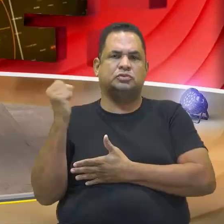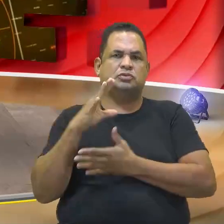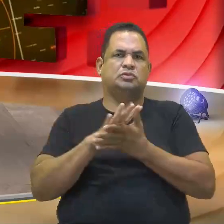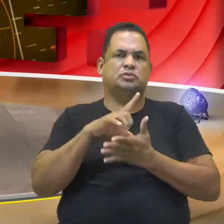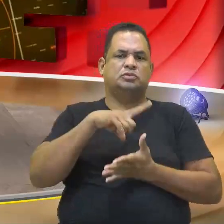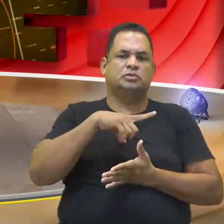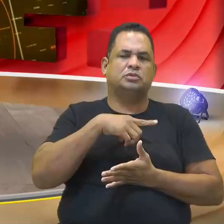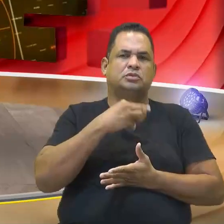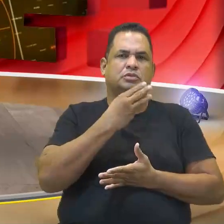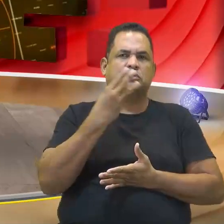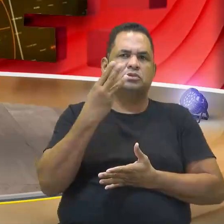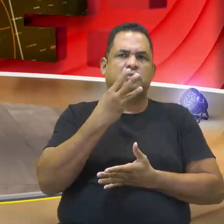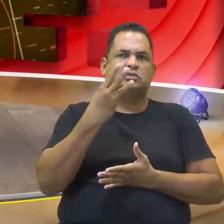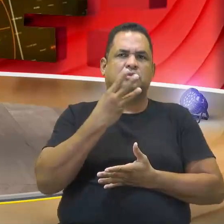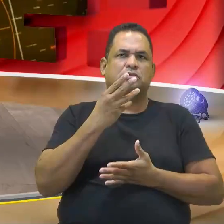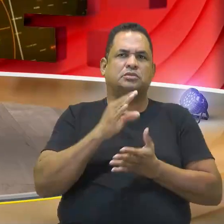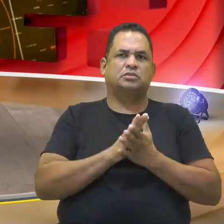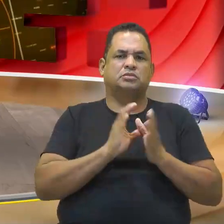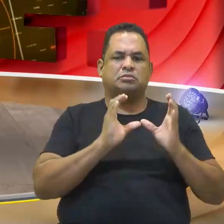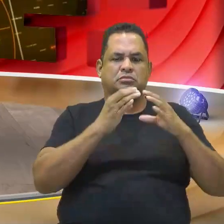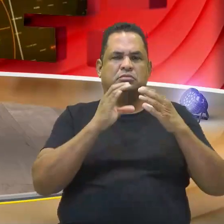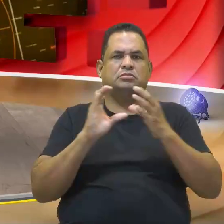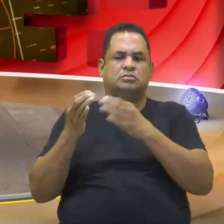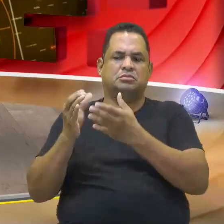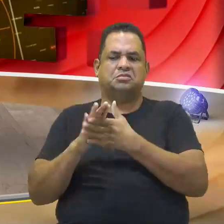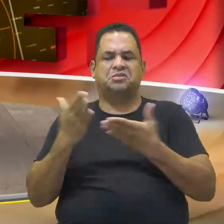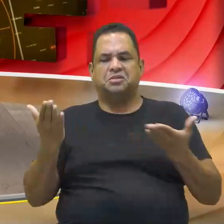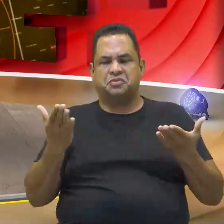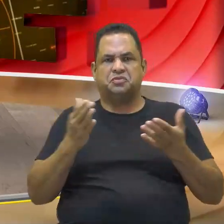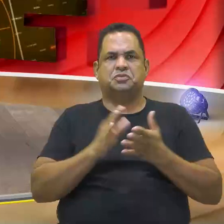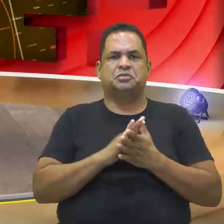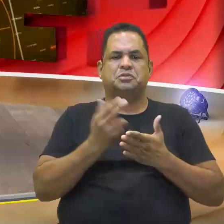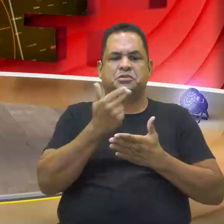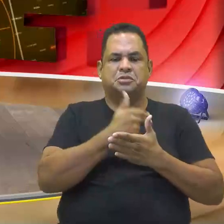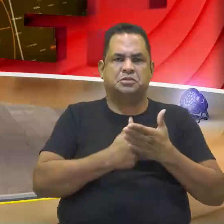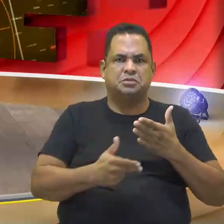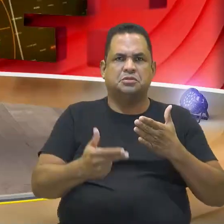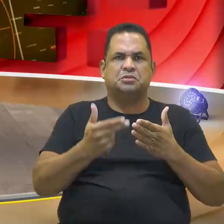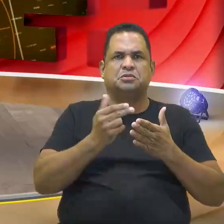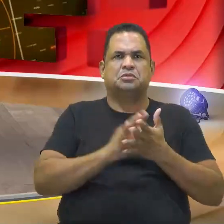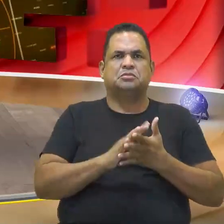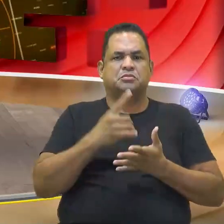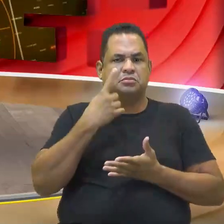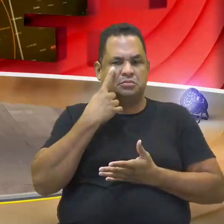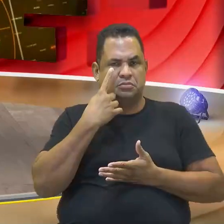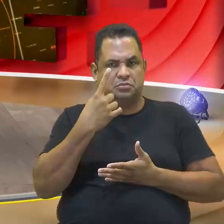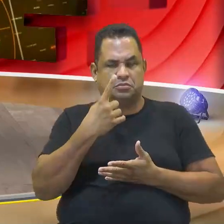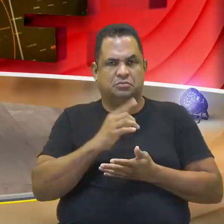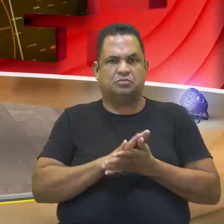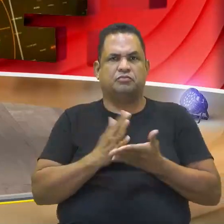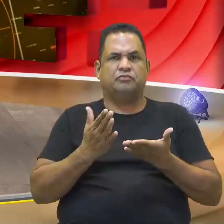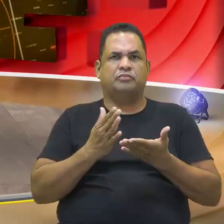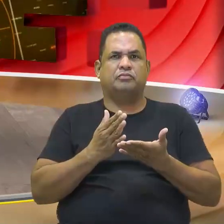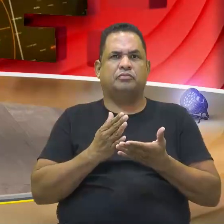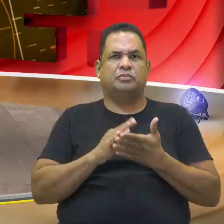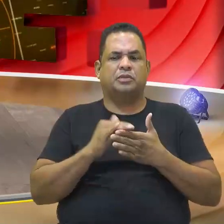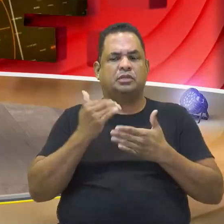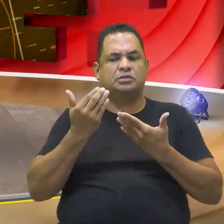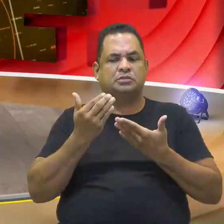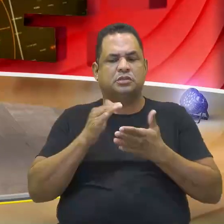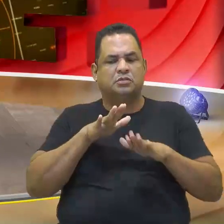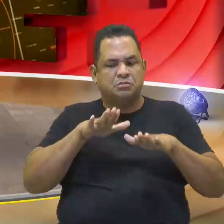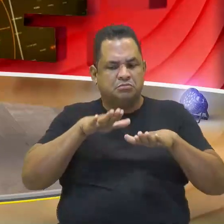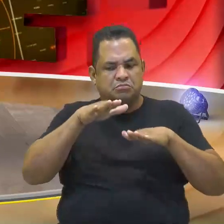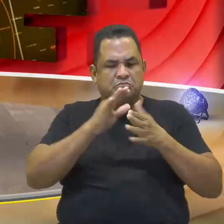conjuntos. Três conjuntos. E a gente também colocou no diagrama, foi dando uma pensadinha. E, claro, isso já é um passinho inicial